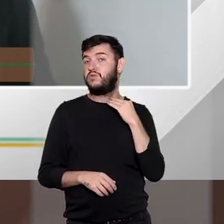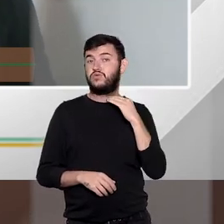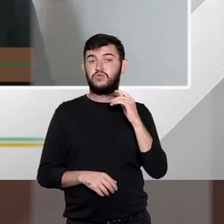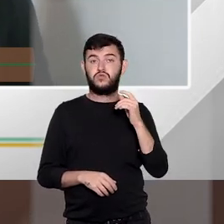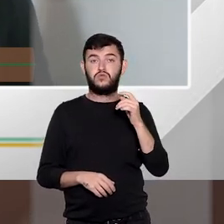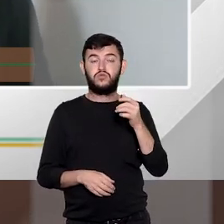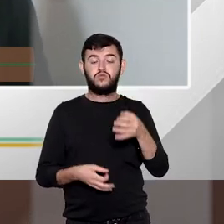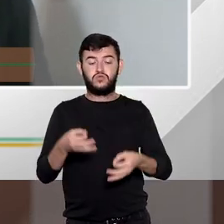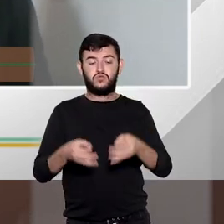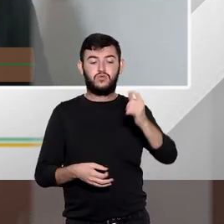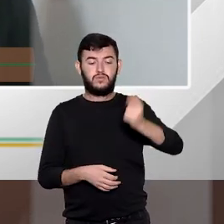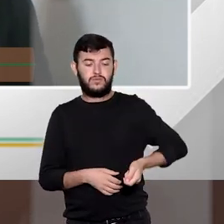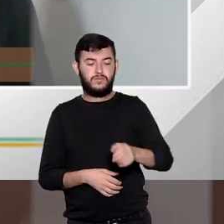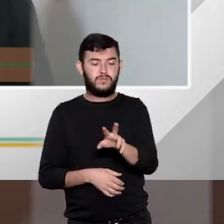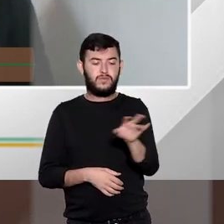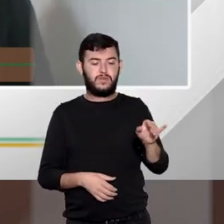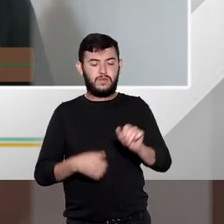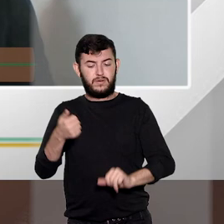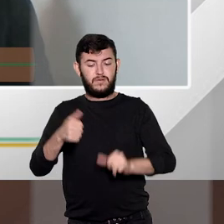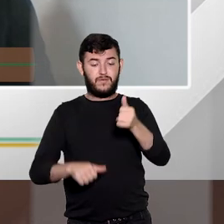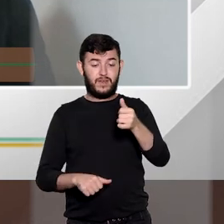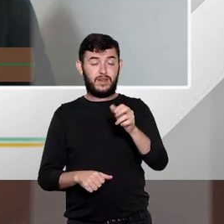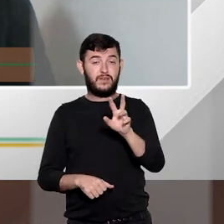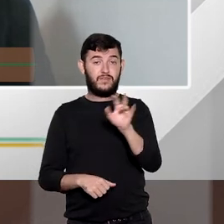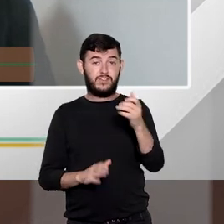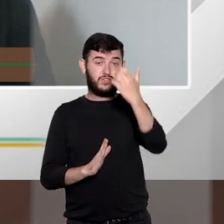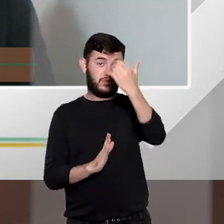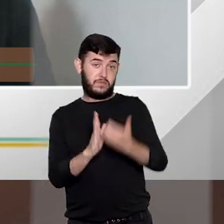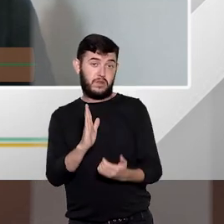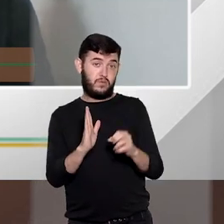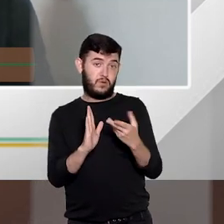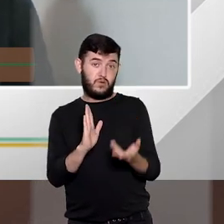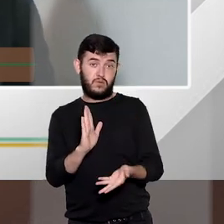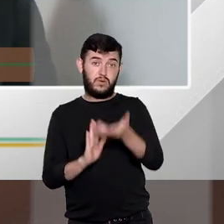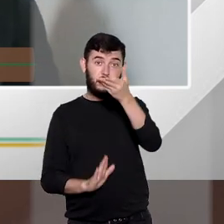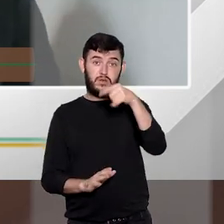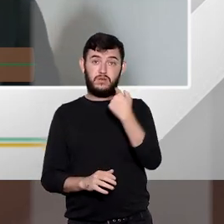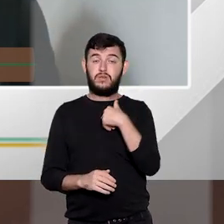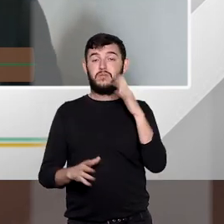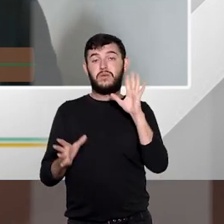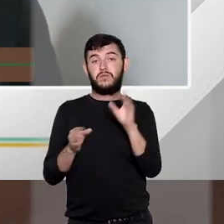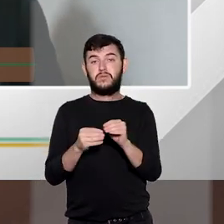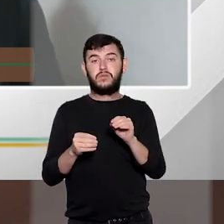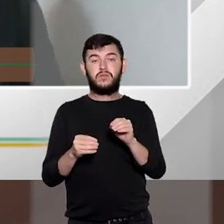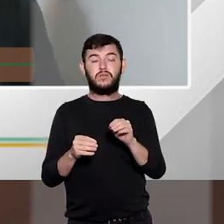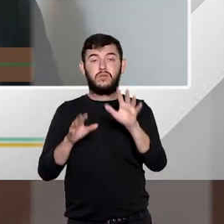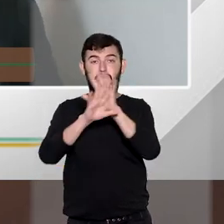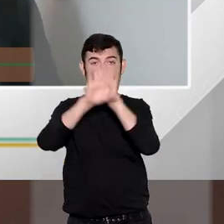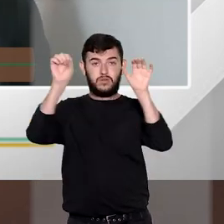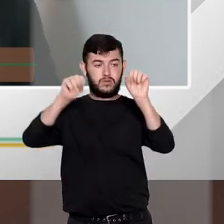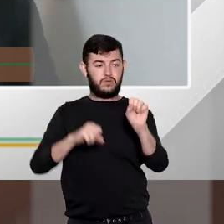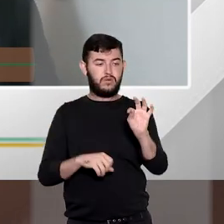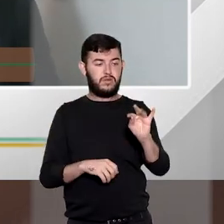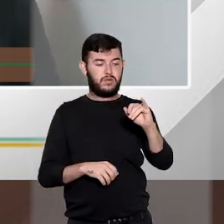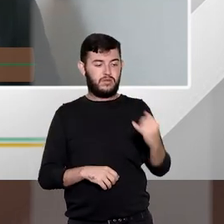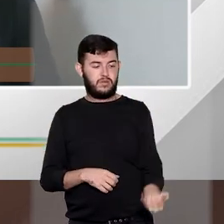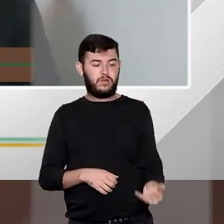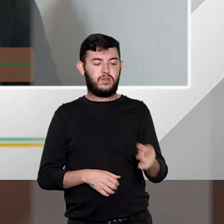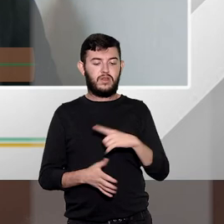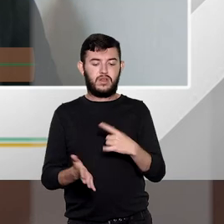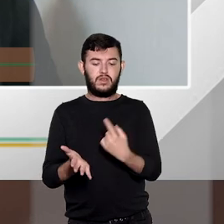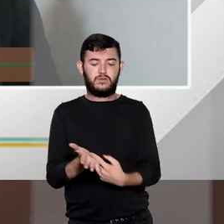há um critério legal mas aqui já temos jurisprudência consolidadíssima no sentido de